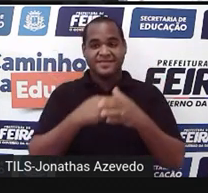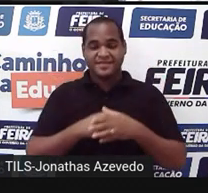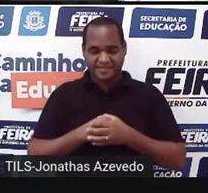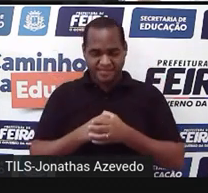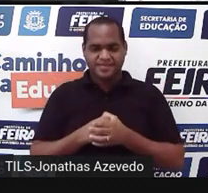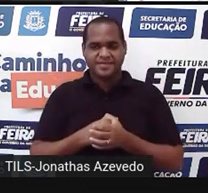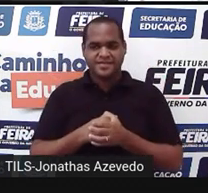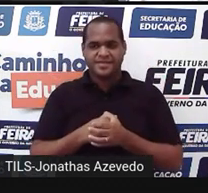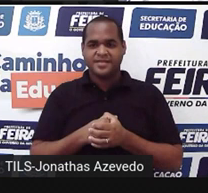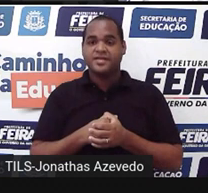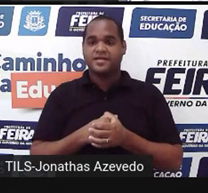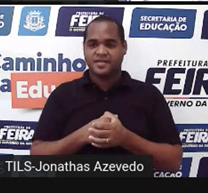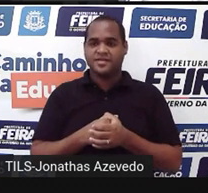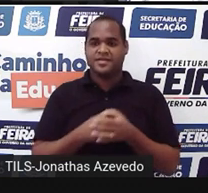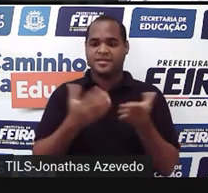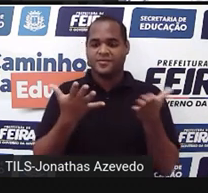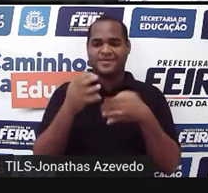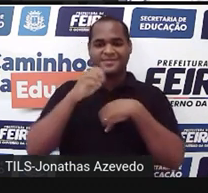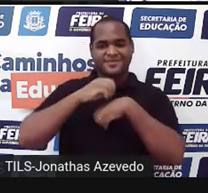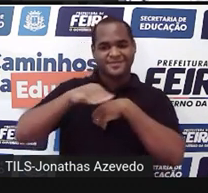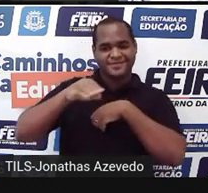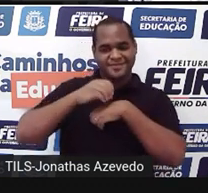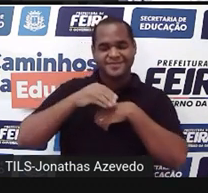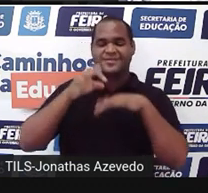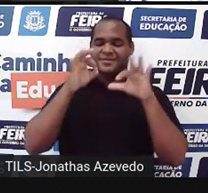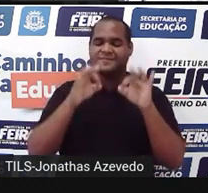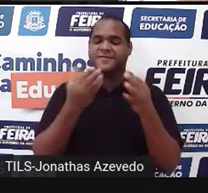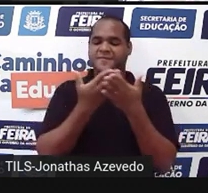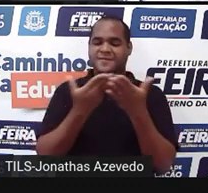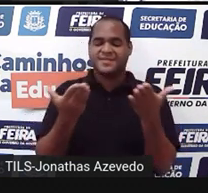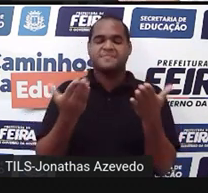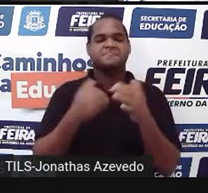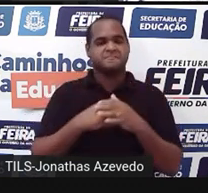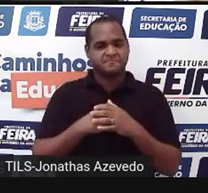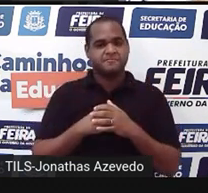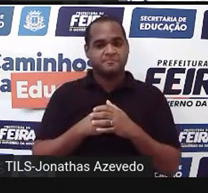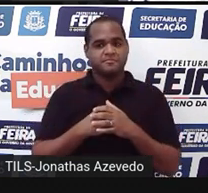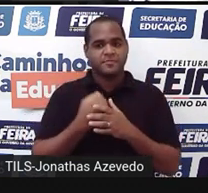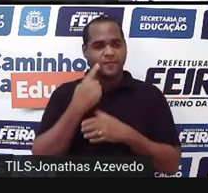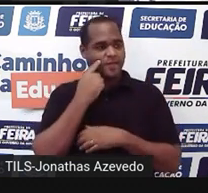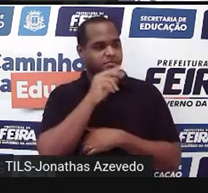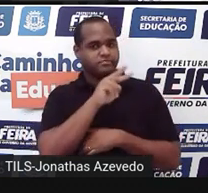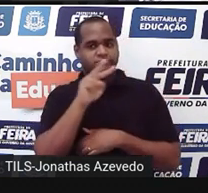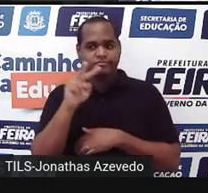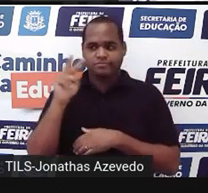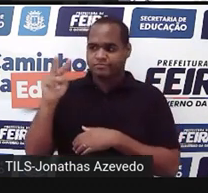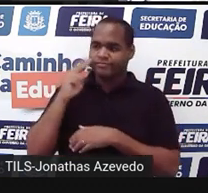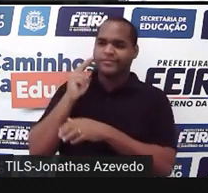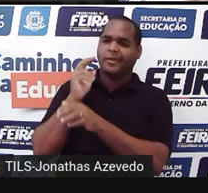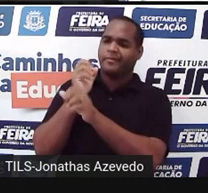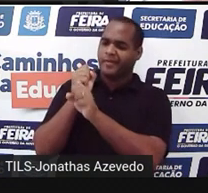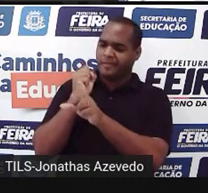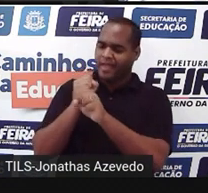né? Já vou trazer essa afirmação para você, ó. Tudo a nossa volta tem medida.